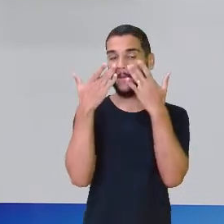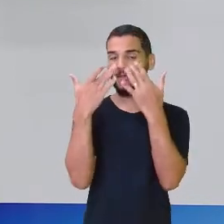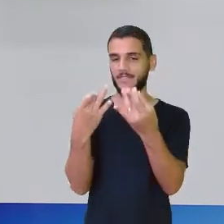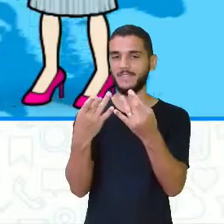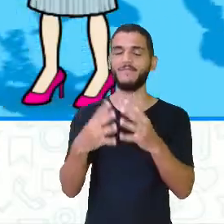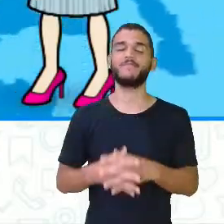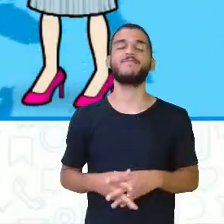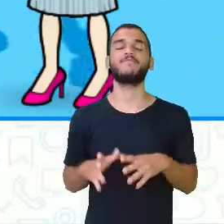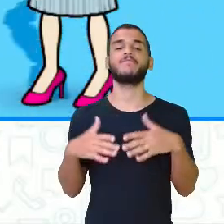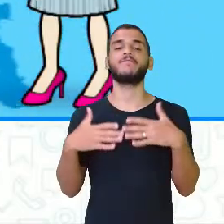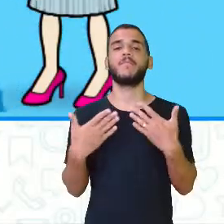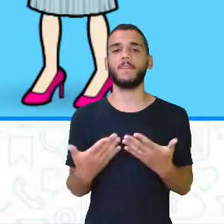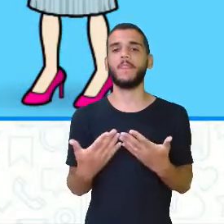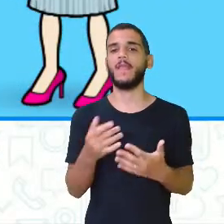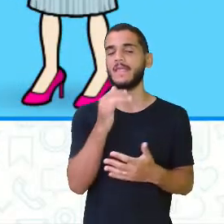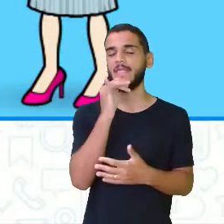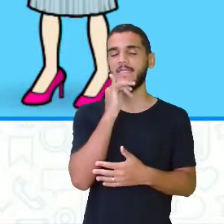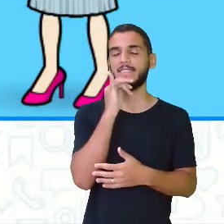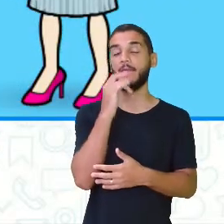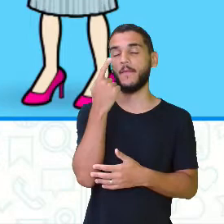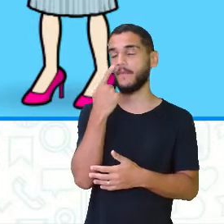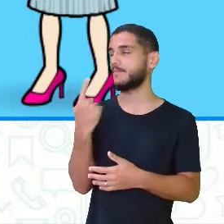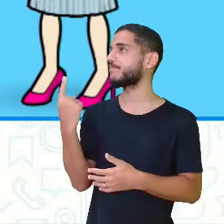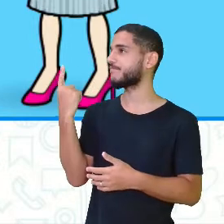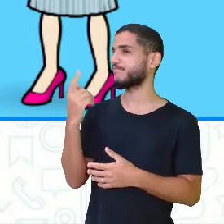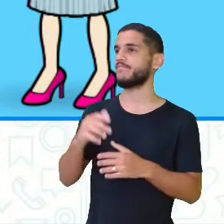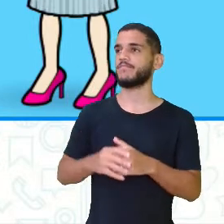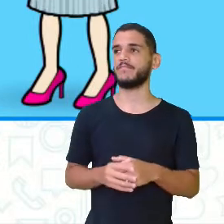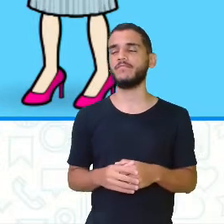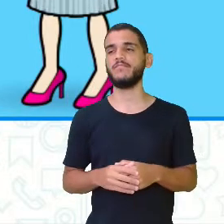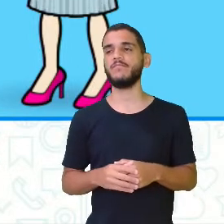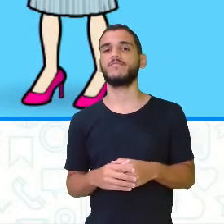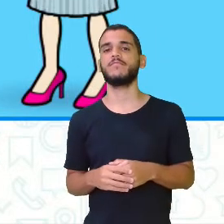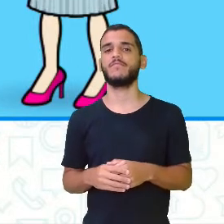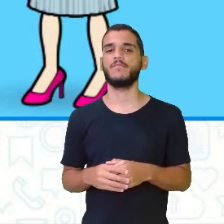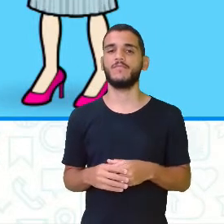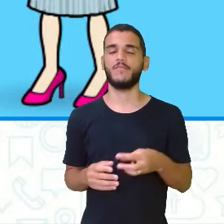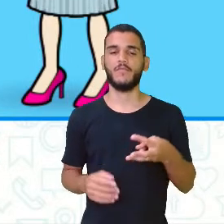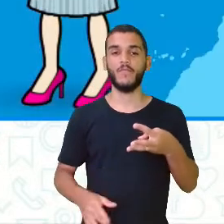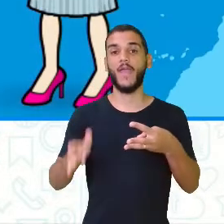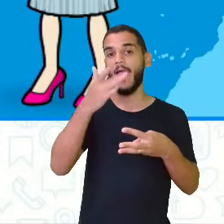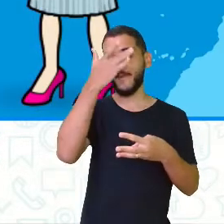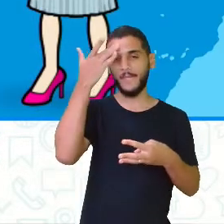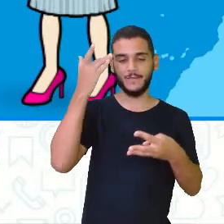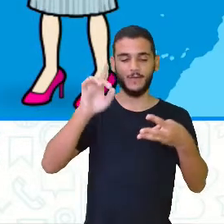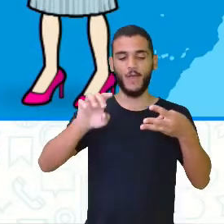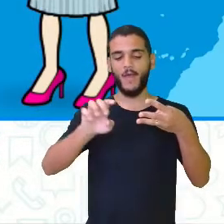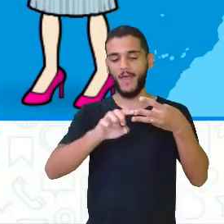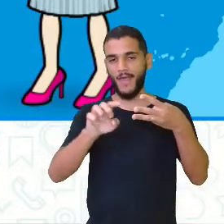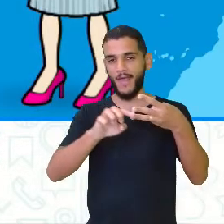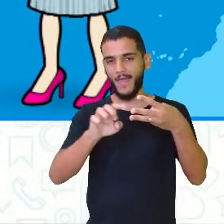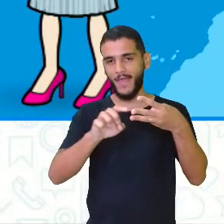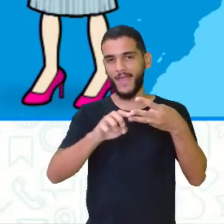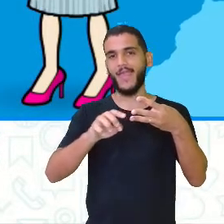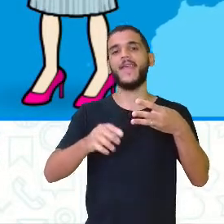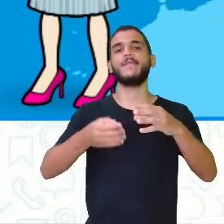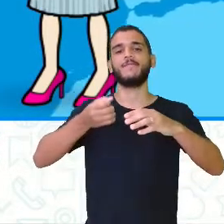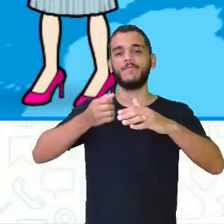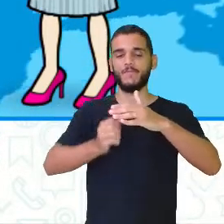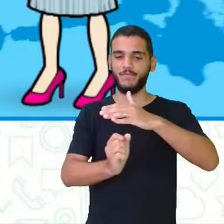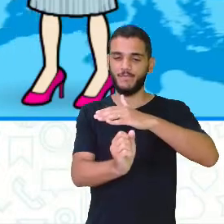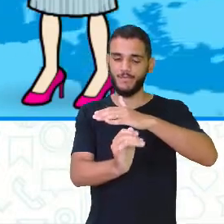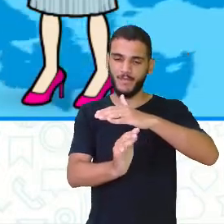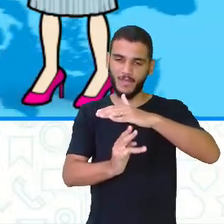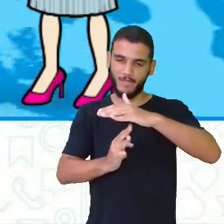E, olha só, aqui eu tô dando um exemplo. A pessoa, ela emigrou do país dela. Ela saiu aqui, ó, da